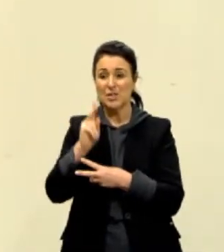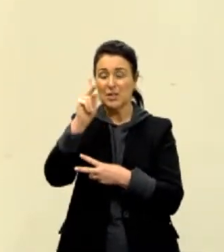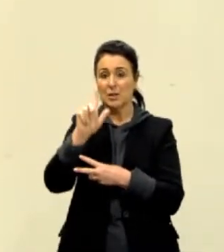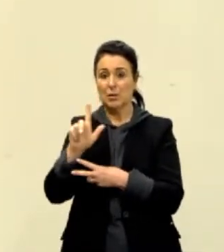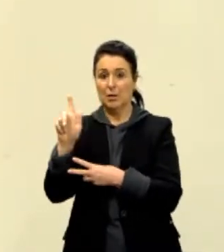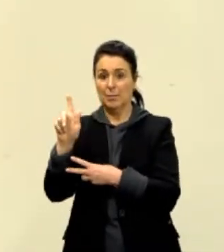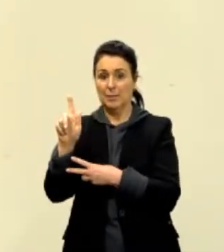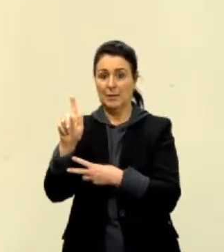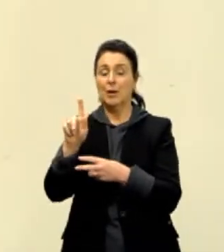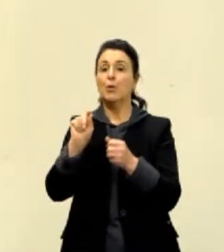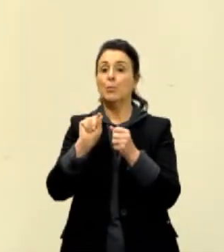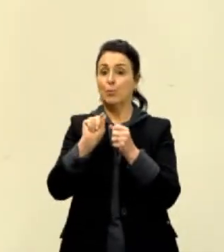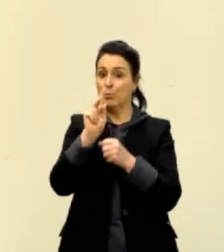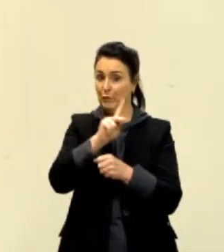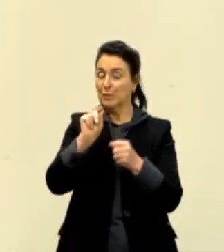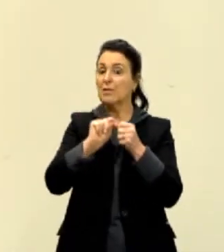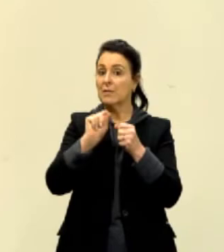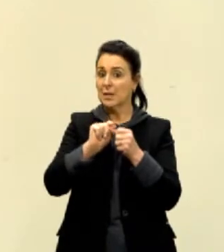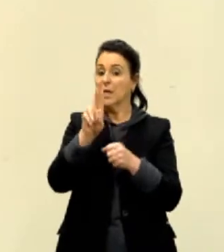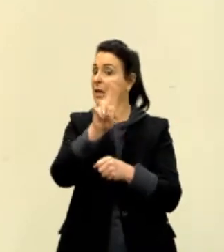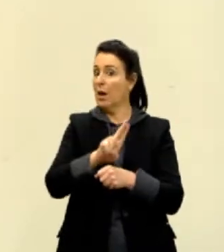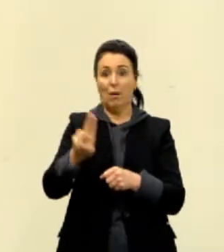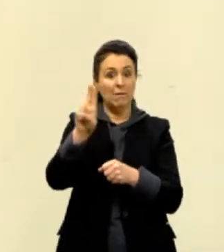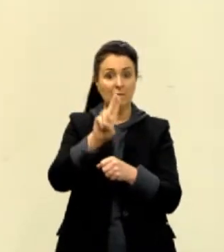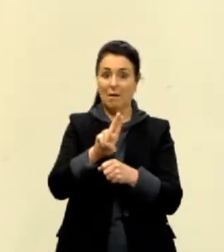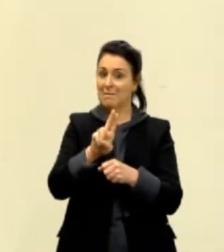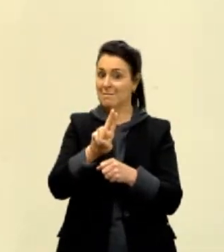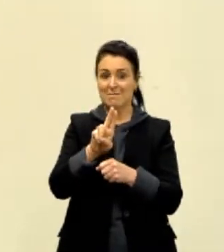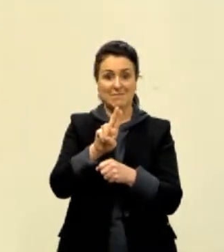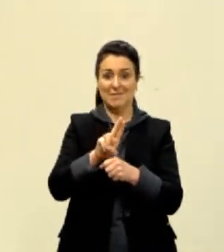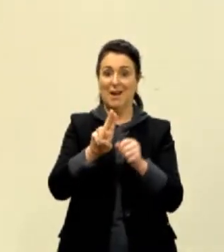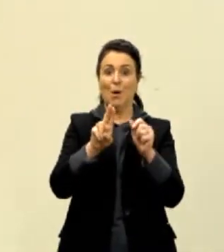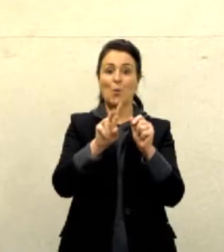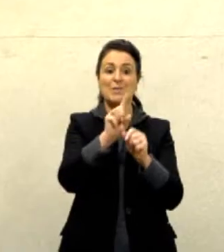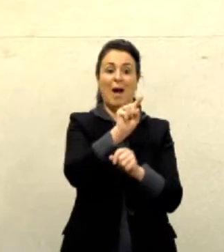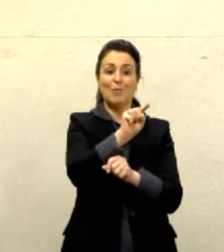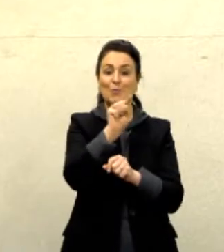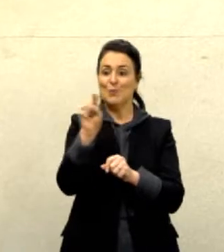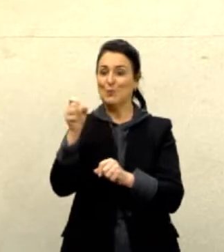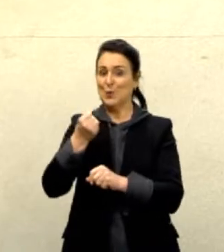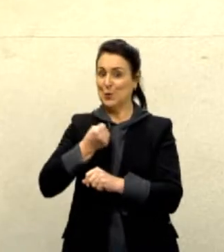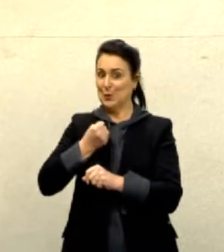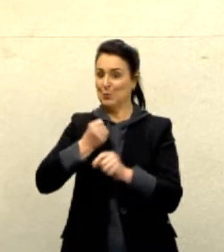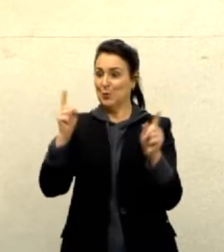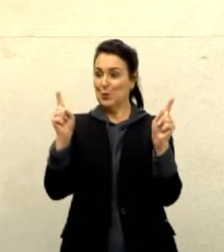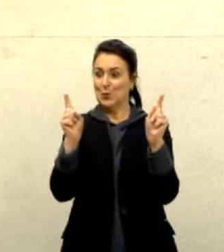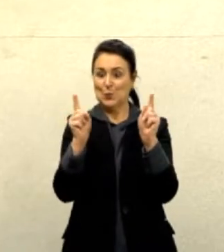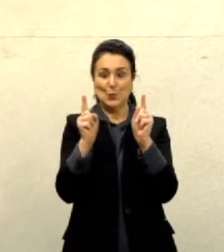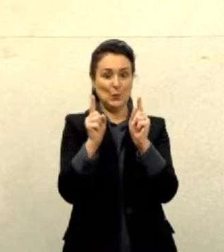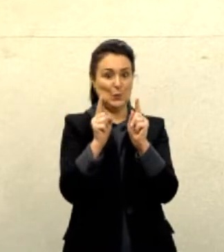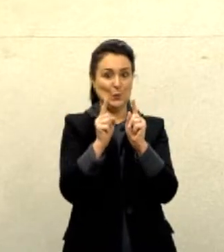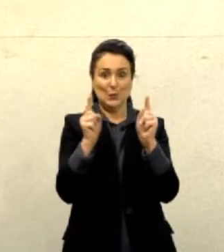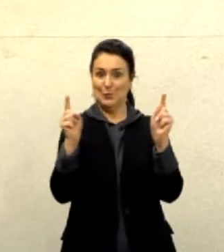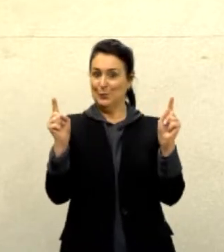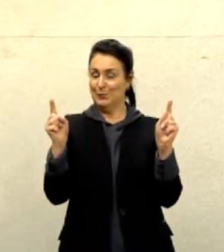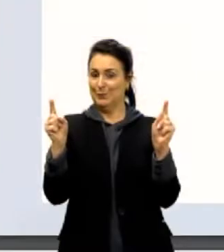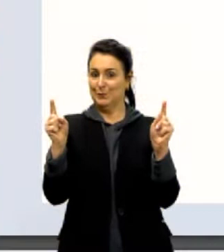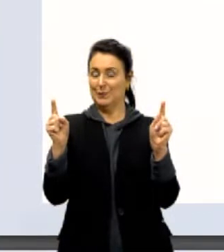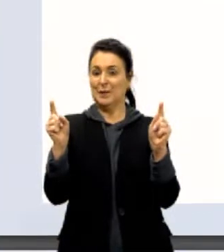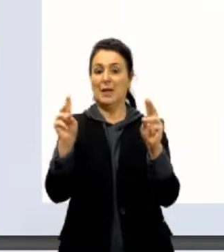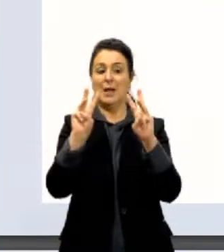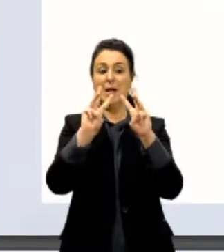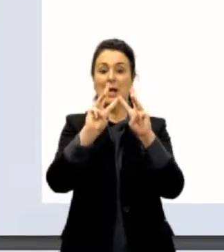científica. Só para te ver como a gente precisa de uma maneira melhor para escrever. A massa,